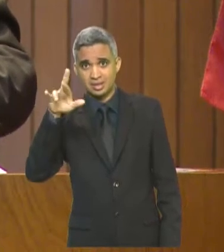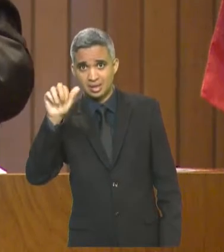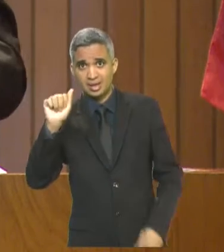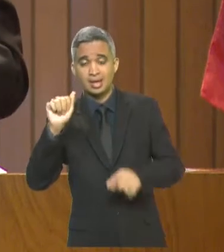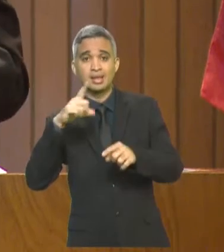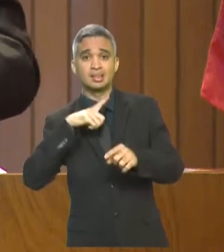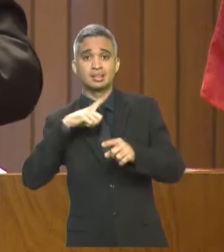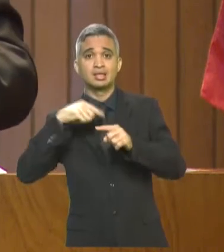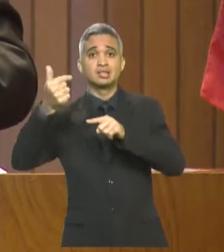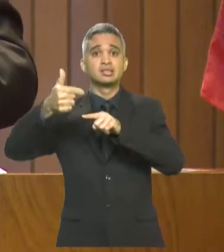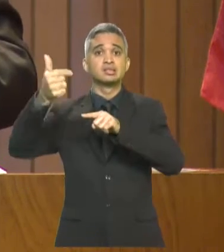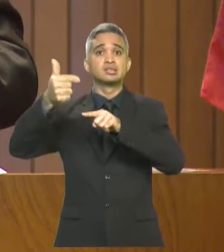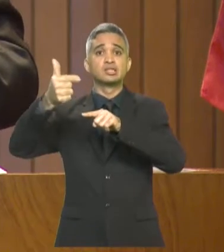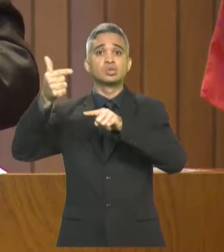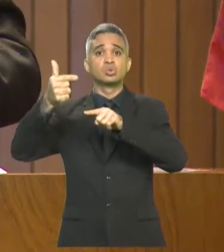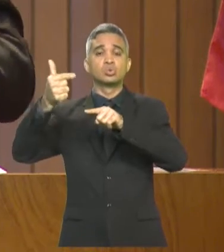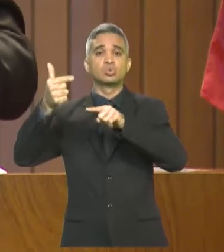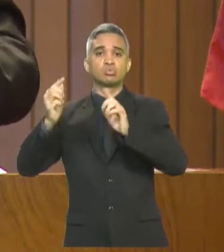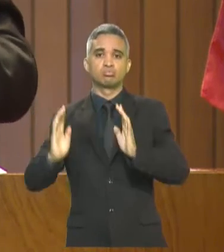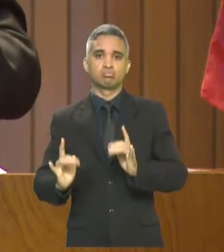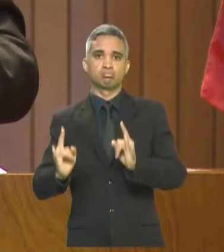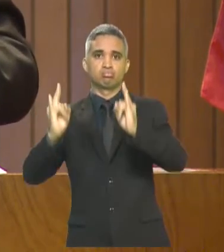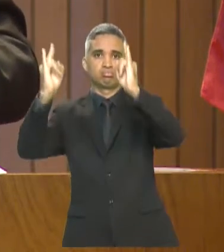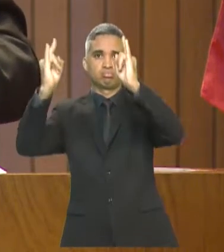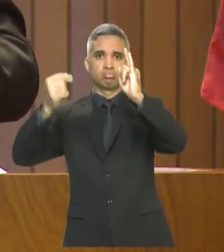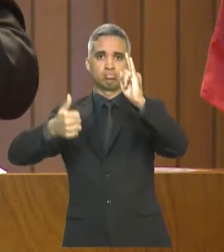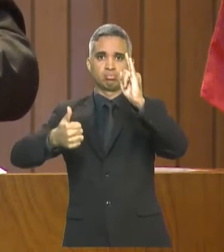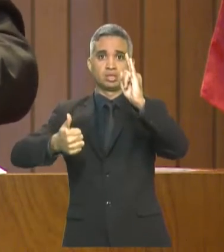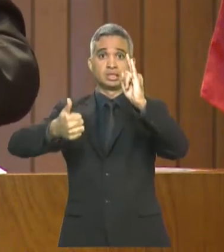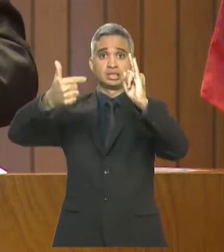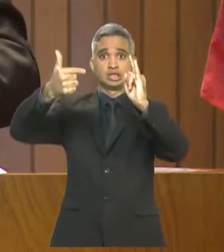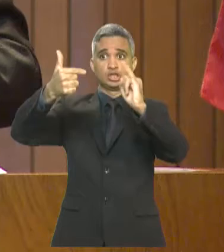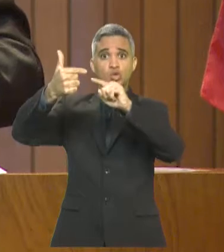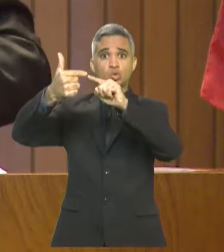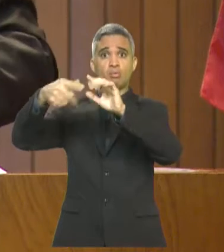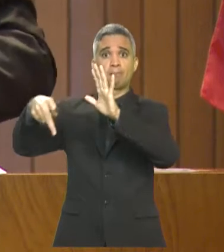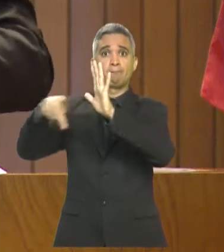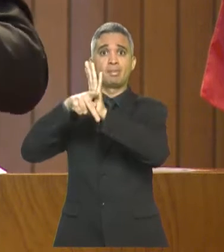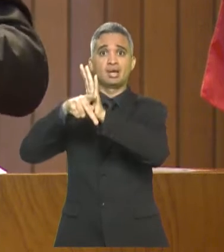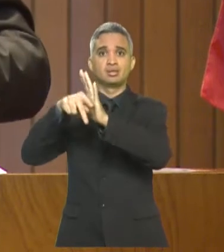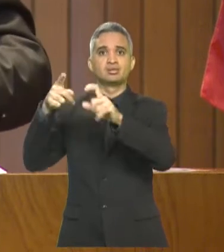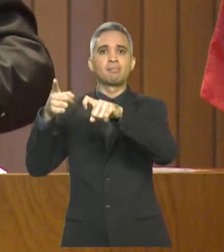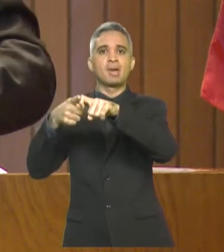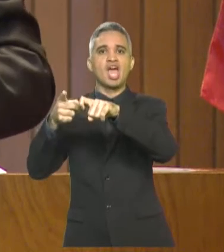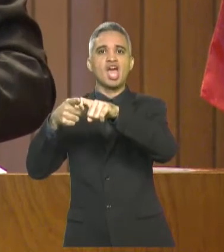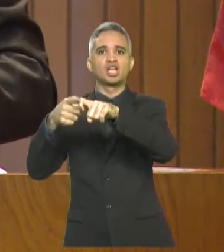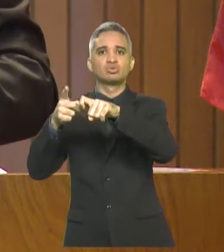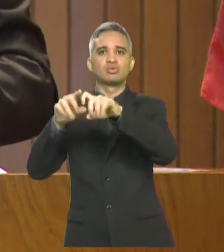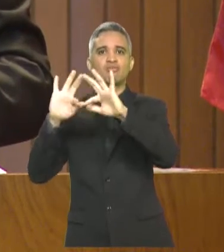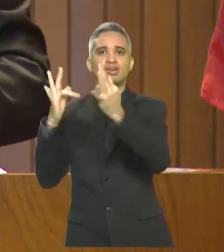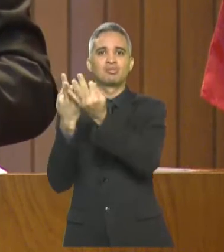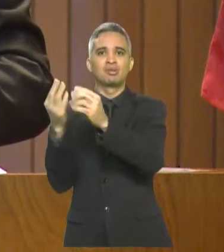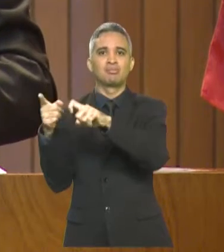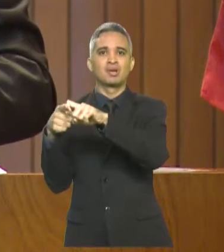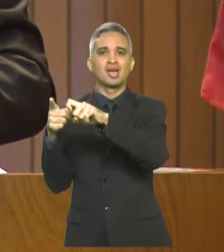E onde estão os leitos reservados para os enfermeiros, pés de enfermagens,